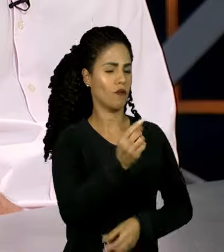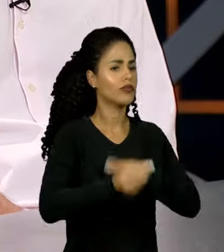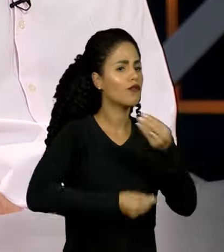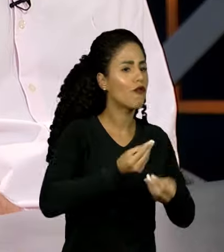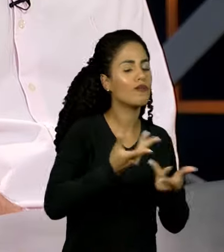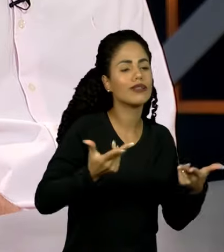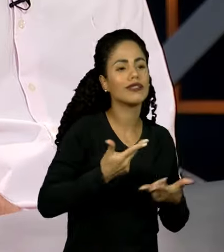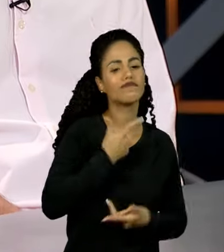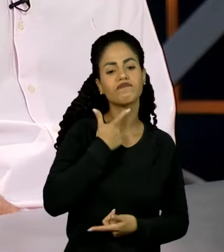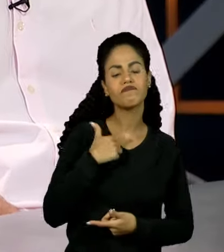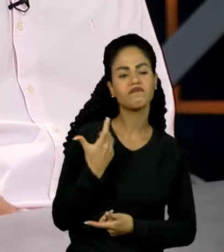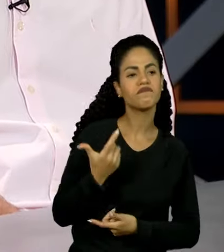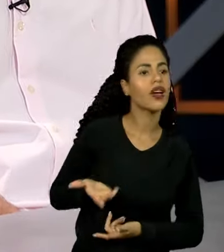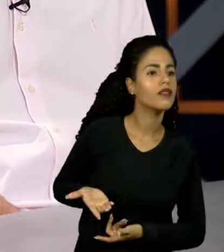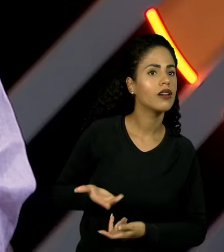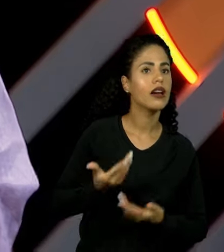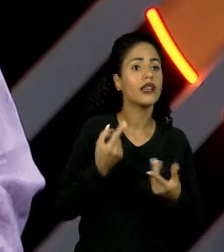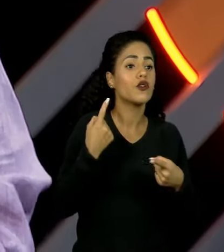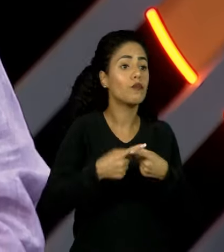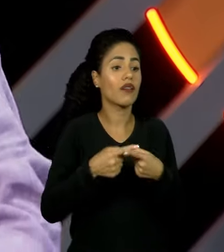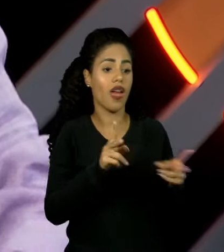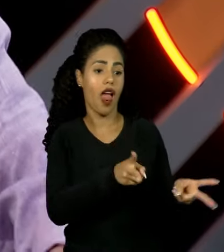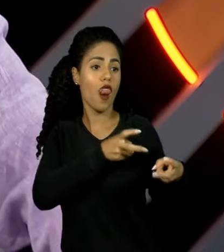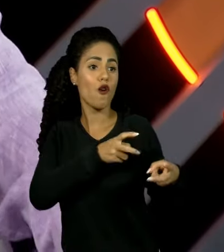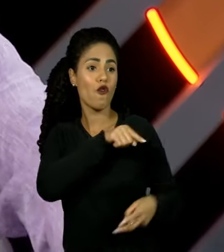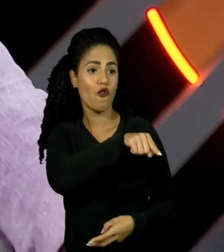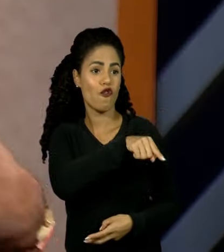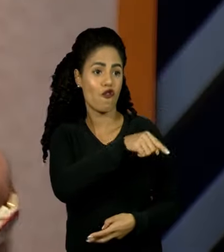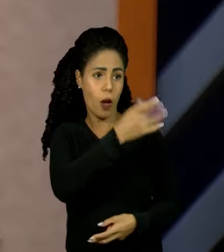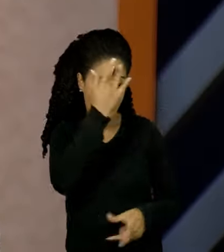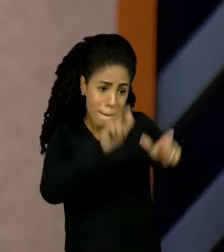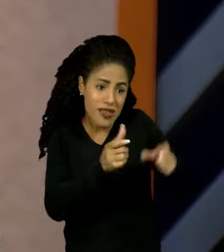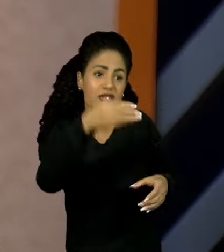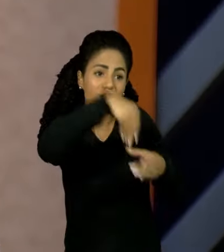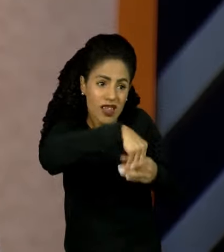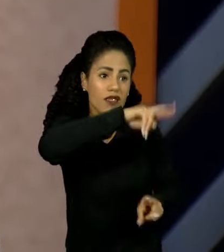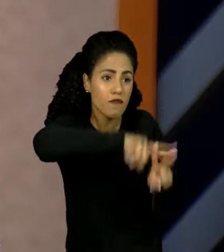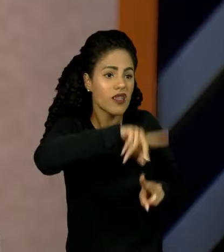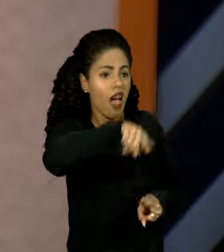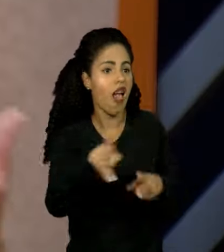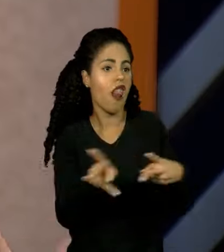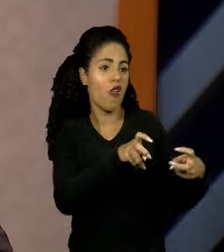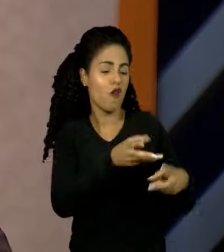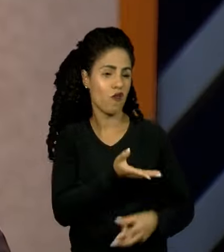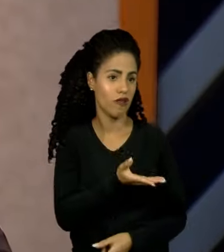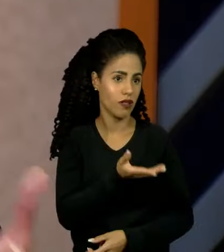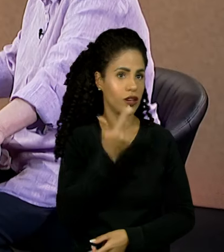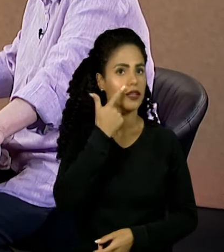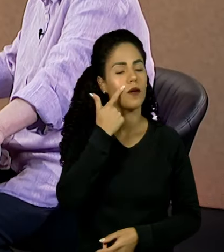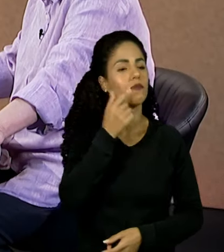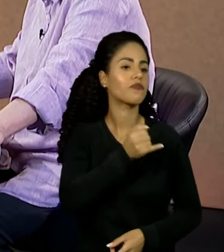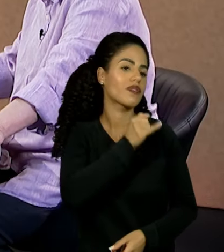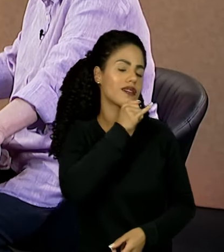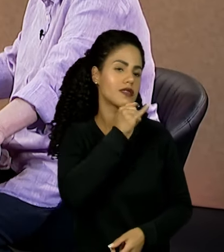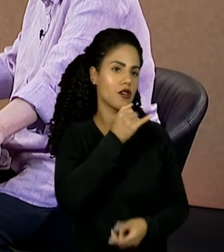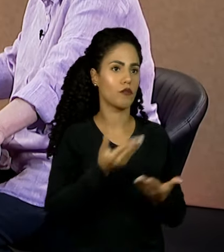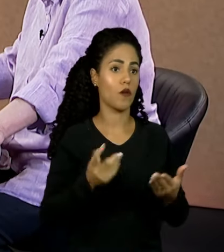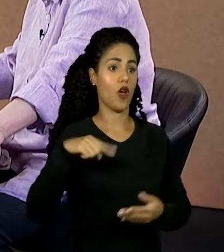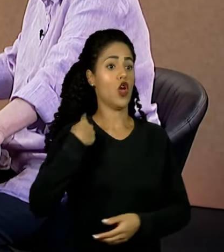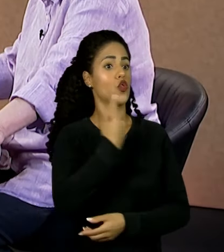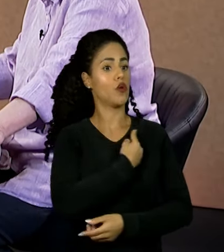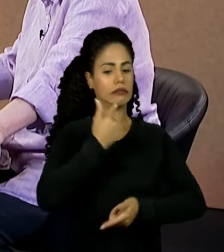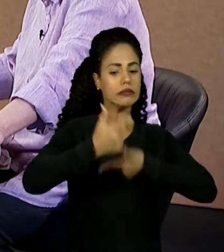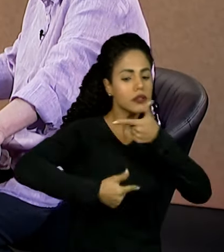vontade, porque essas pessoas custam dinheiro. E você fez uma outra pergunta. Se a minha história é um exemplo, a ideia com o nosso